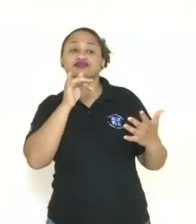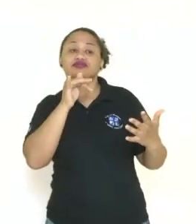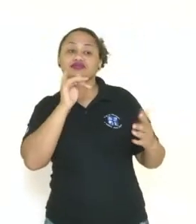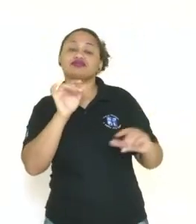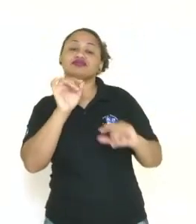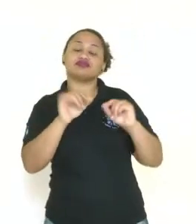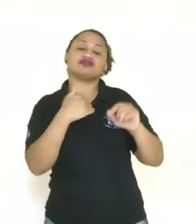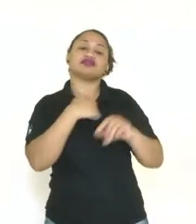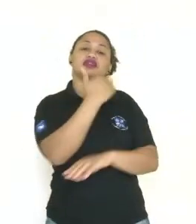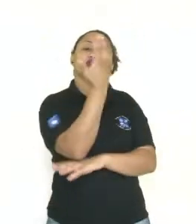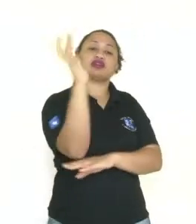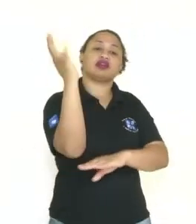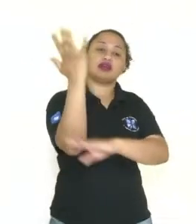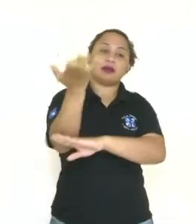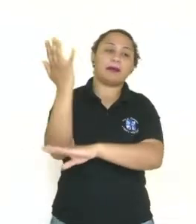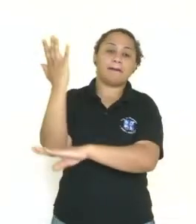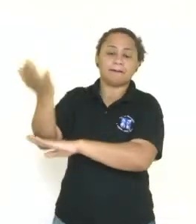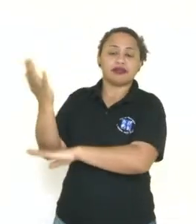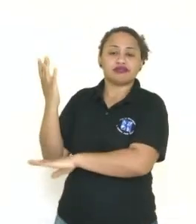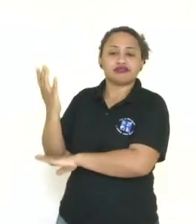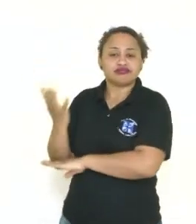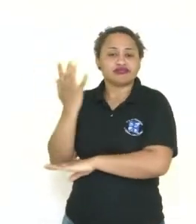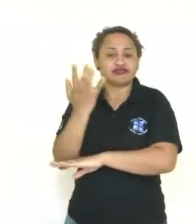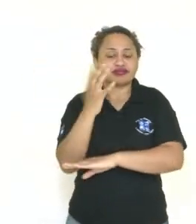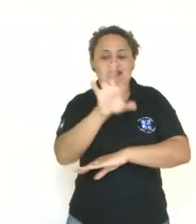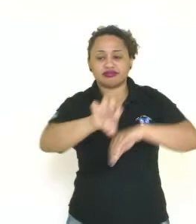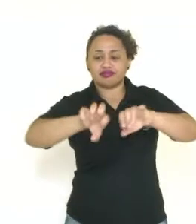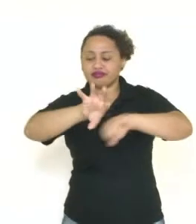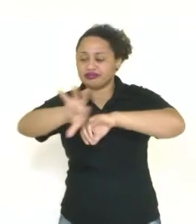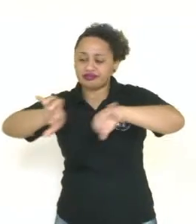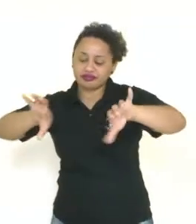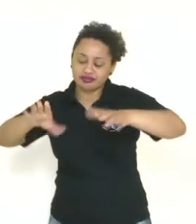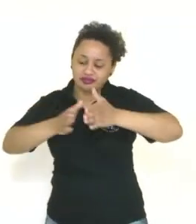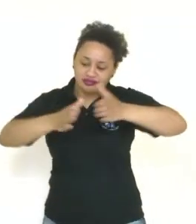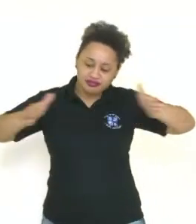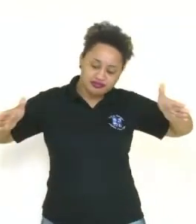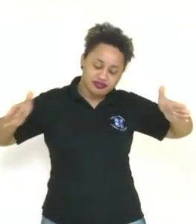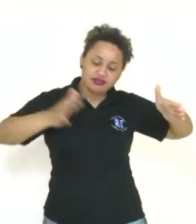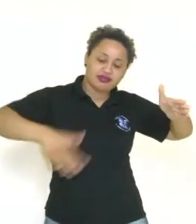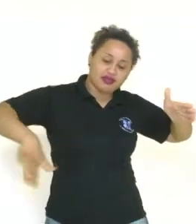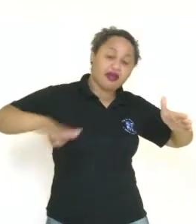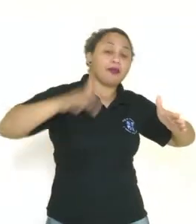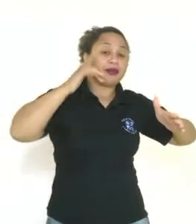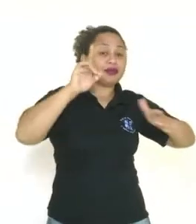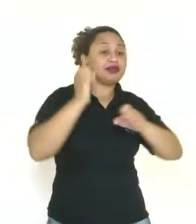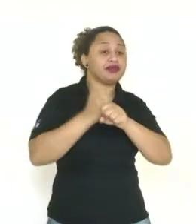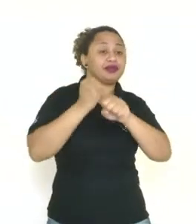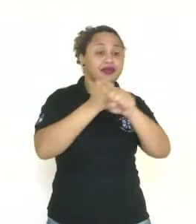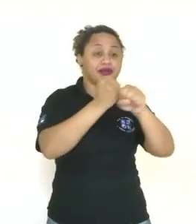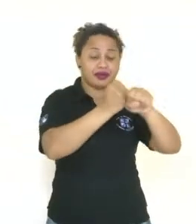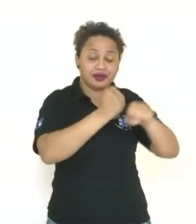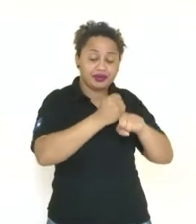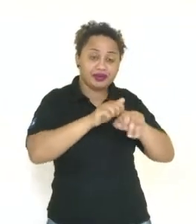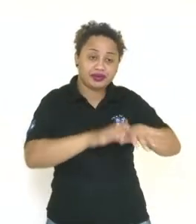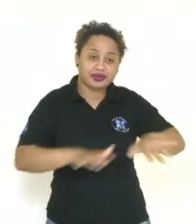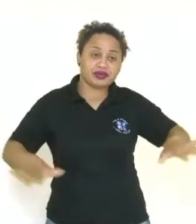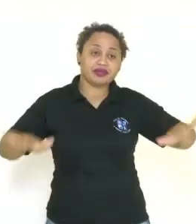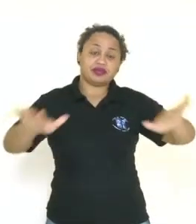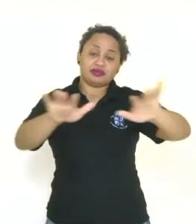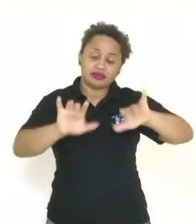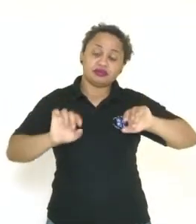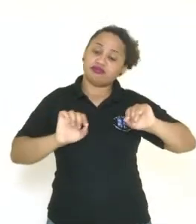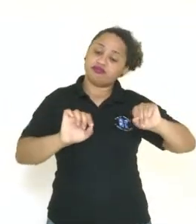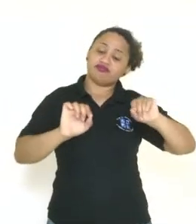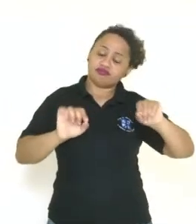exemplos. Desmatamento, né? Preciso ali retirar muita vegetação, né? Extraída ali daquele meio, para que